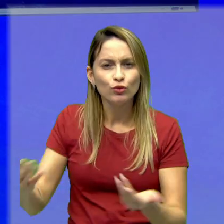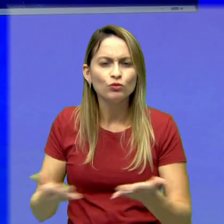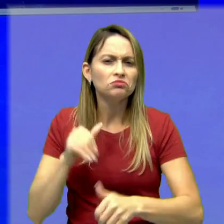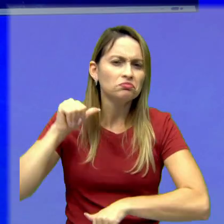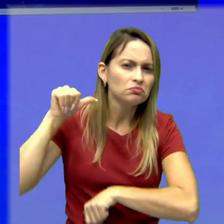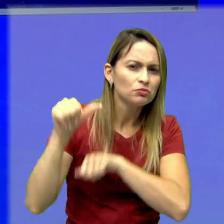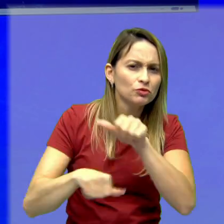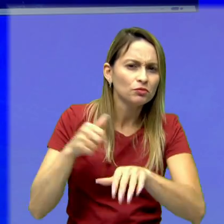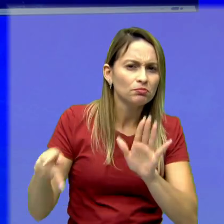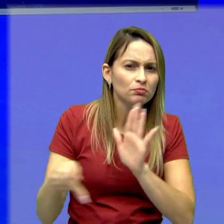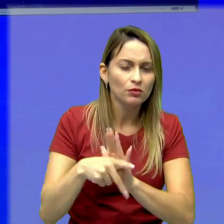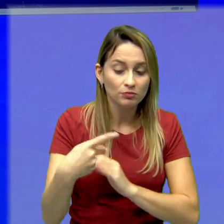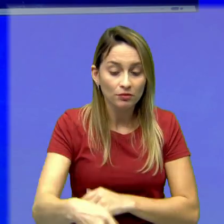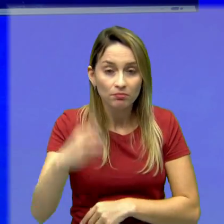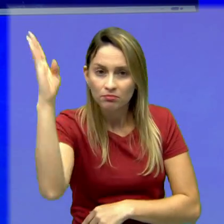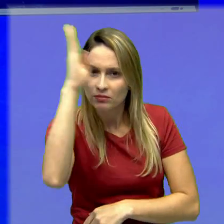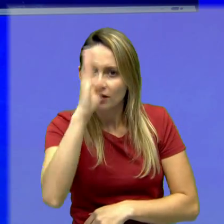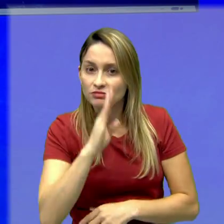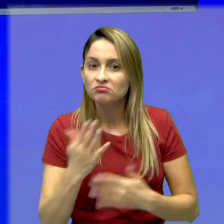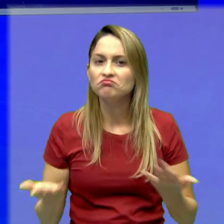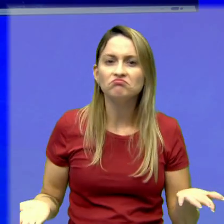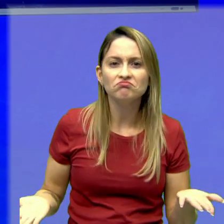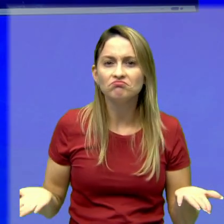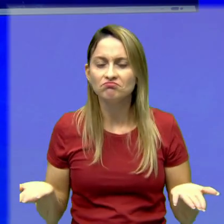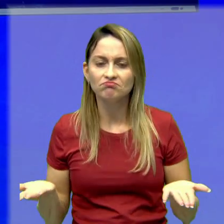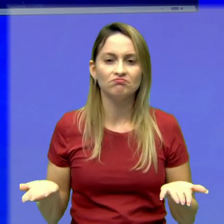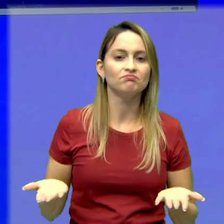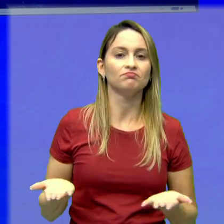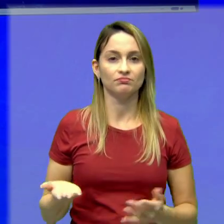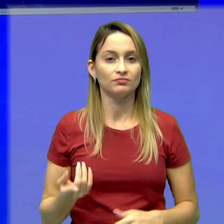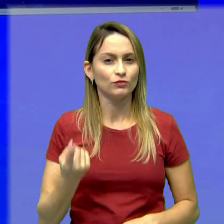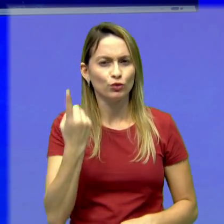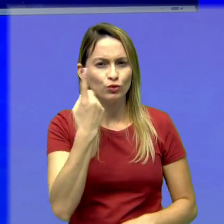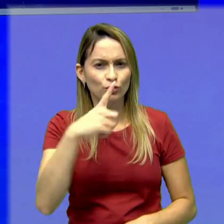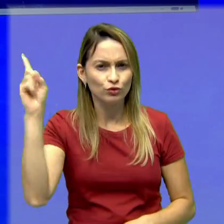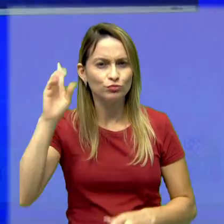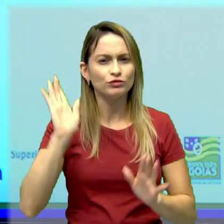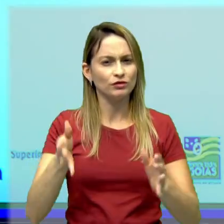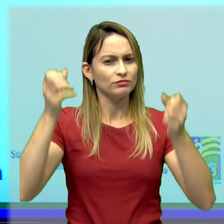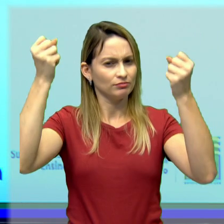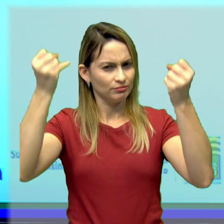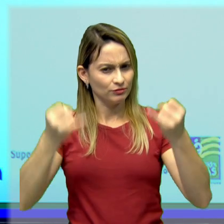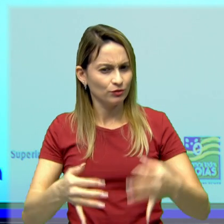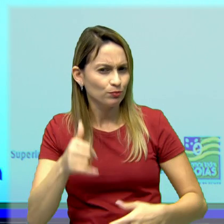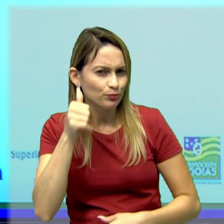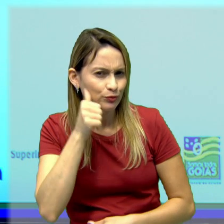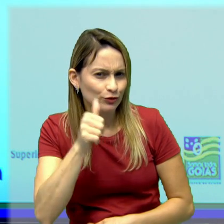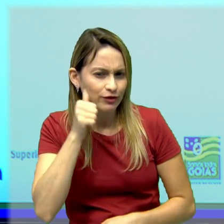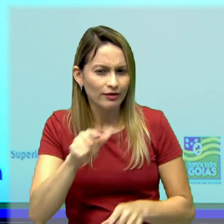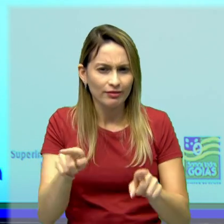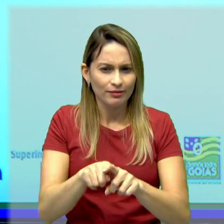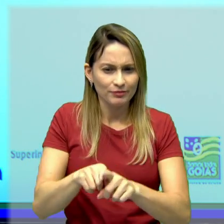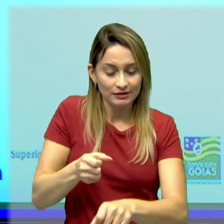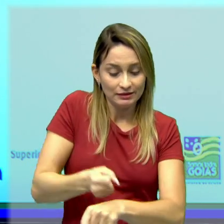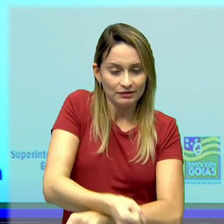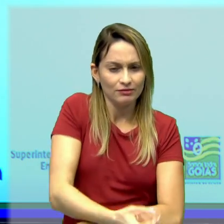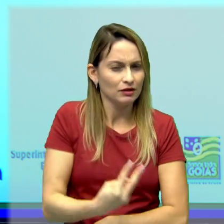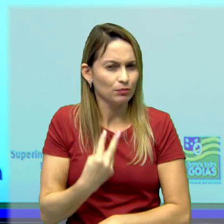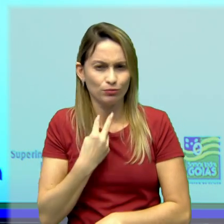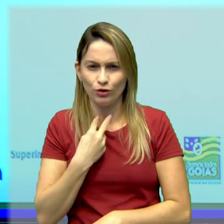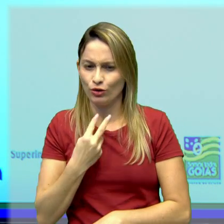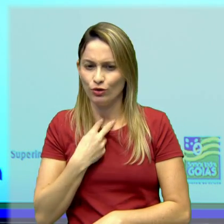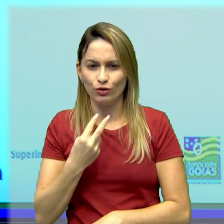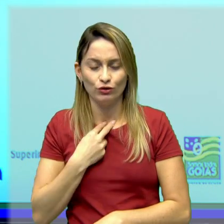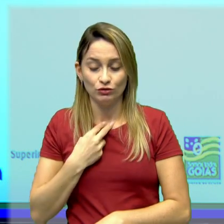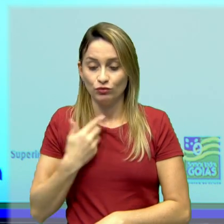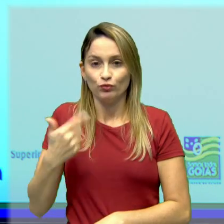nossa democracia no Brasil, por exemplo? Então, veja. Por último, né? Aquilo que eu já salientei, mulheres escravos não tinham